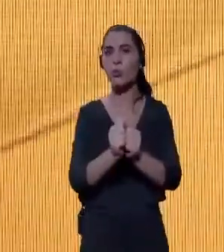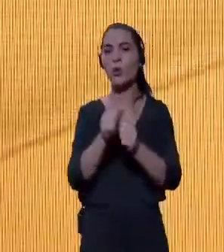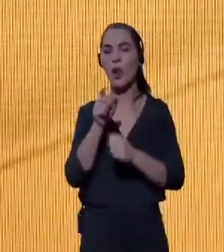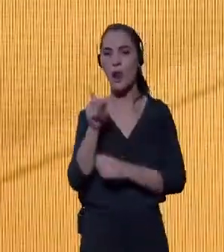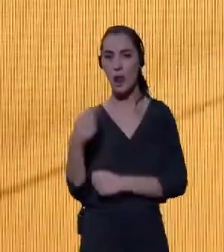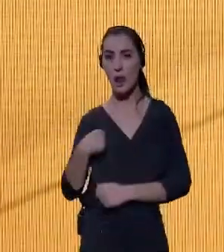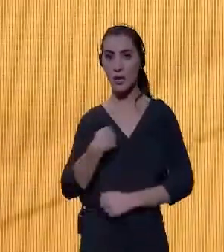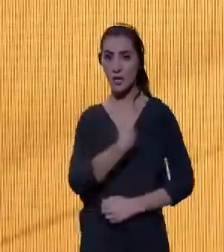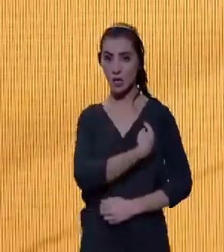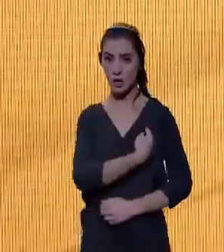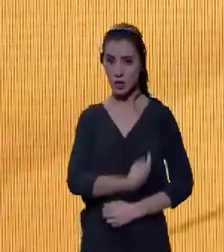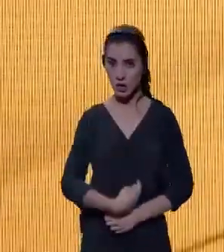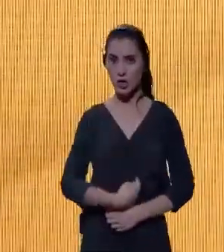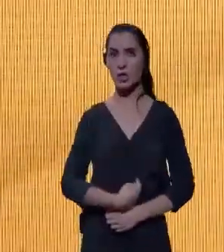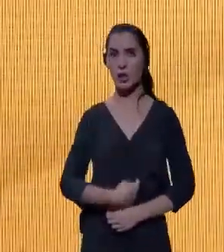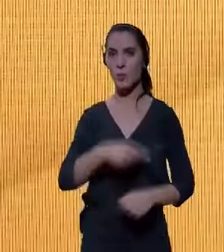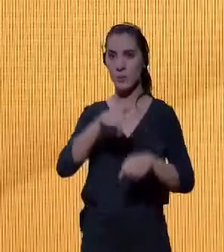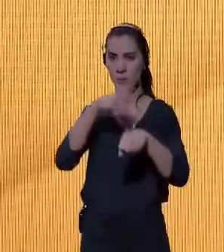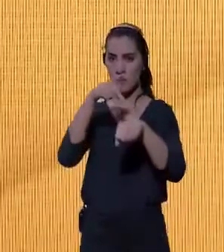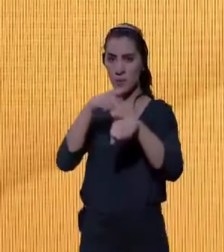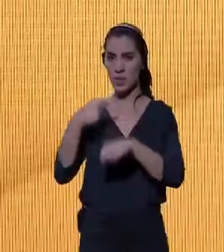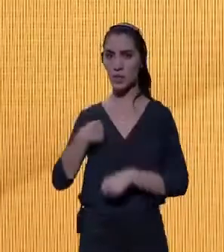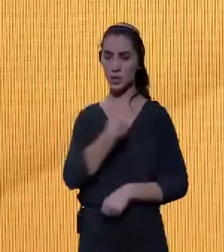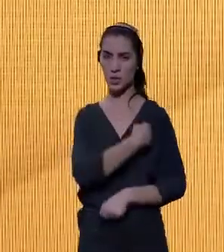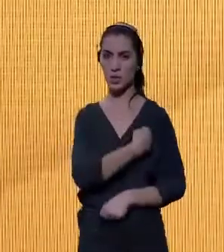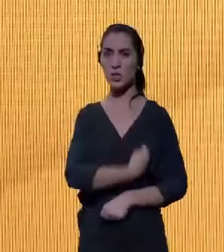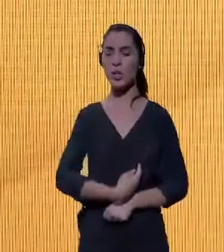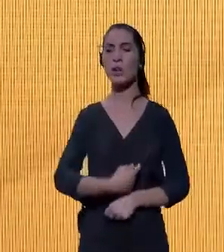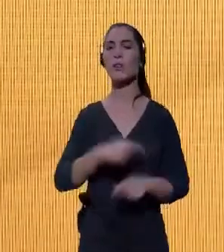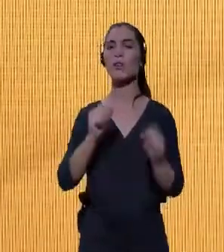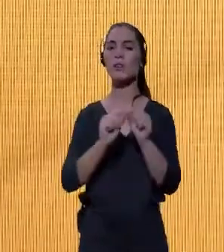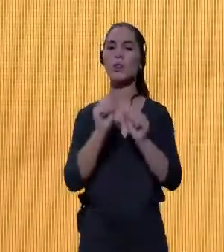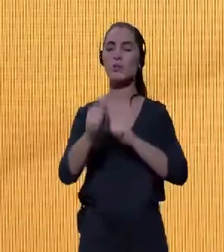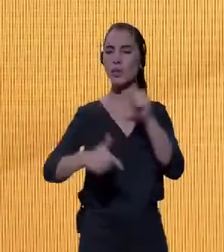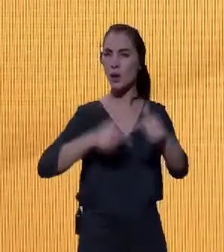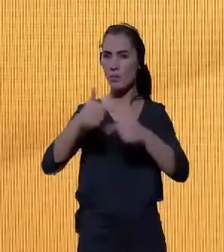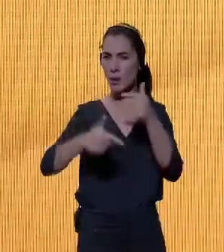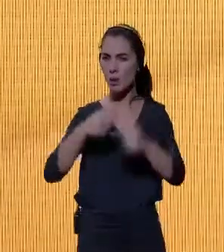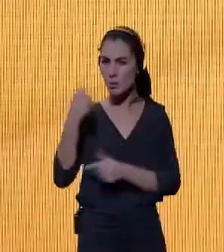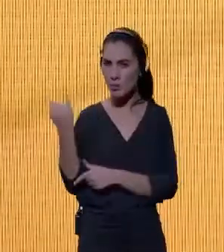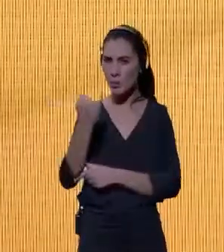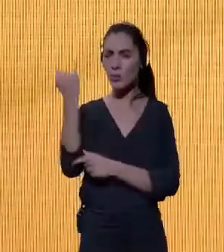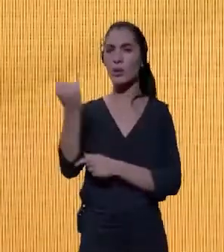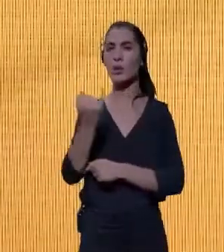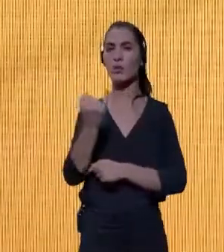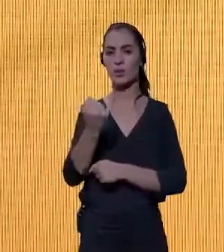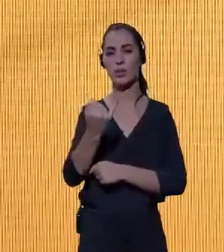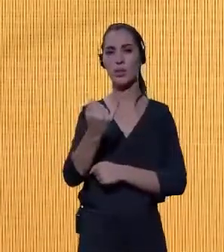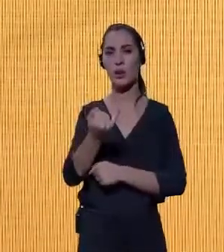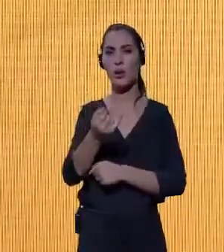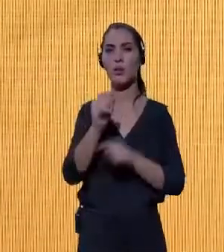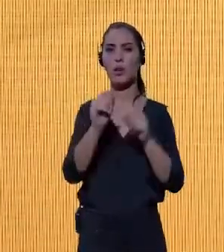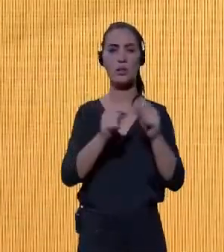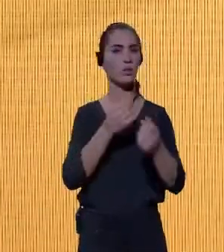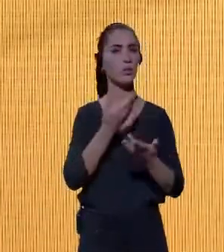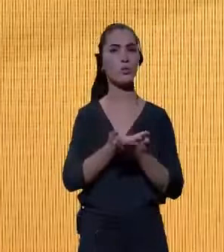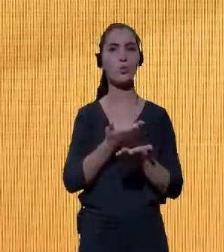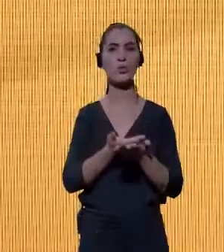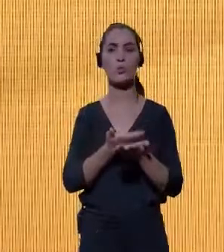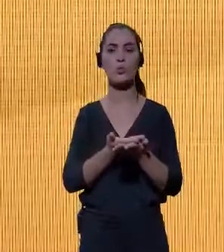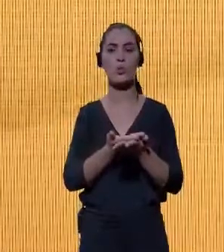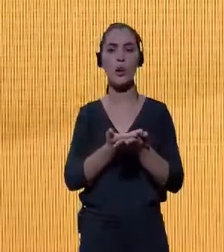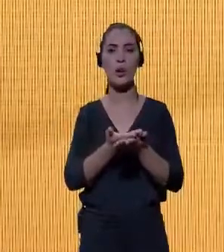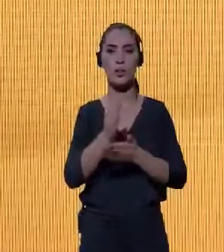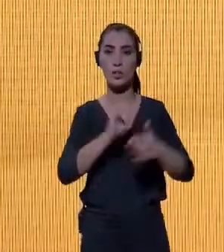ela reside, onde desenvolve um trabalho muito importante de estudo das instituições